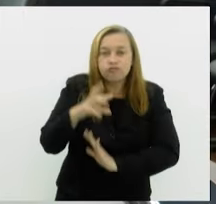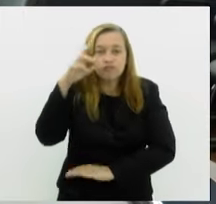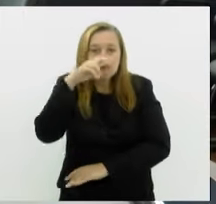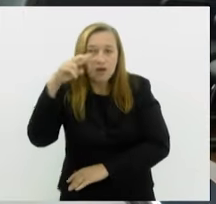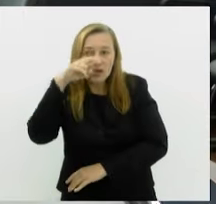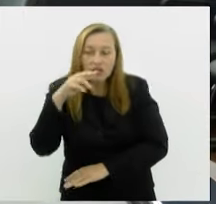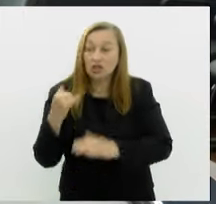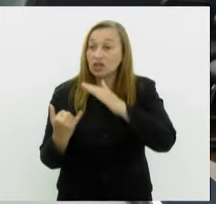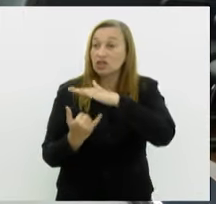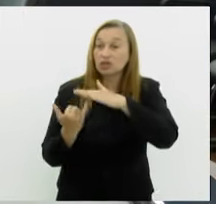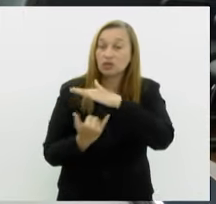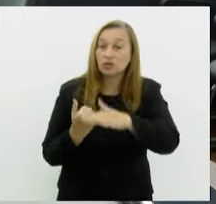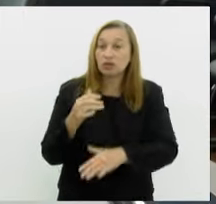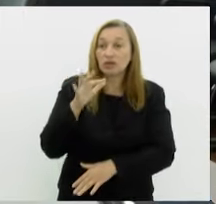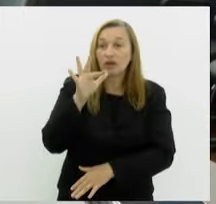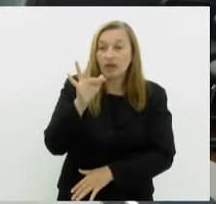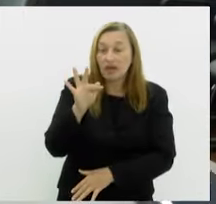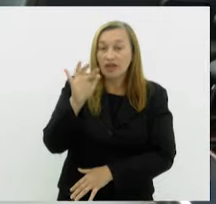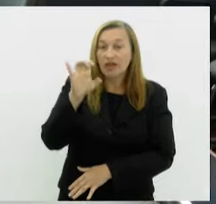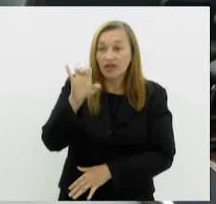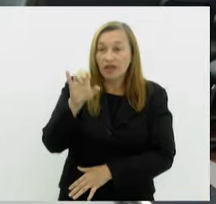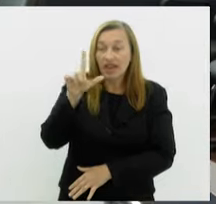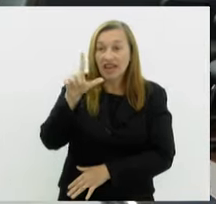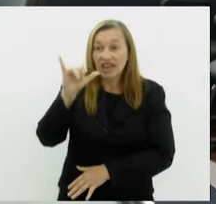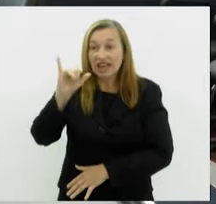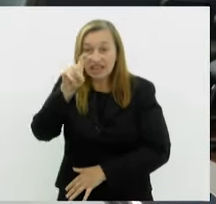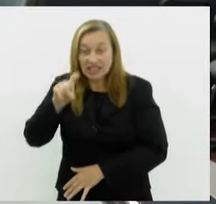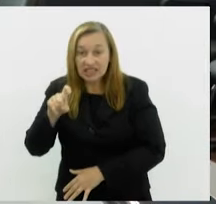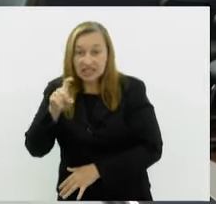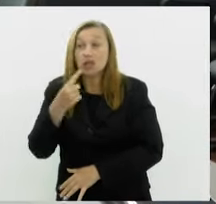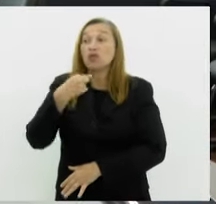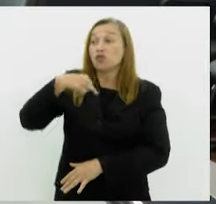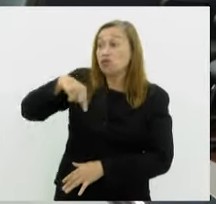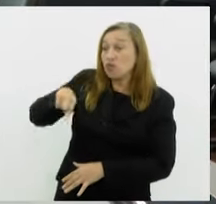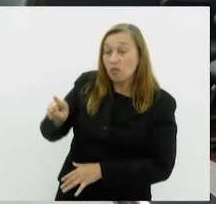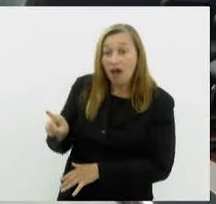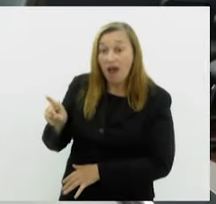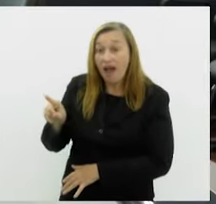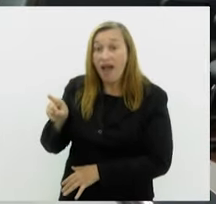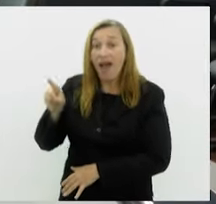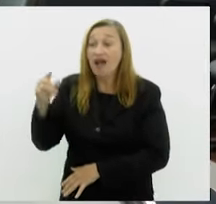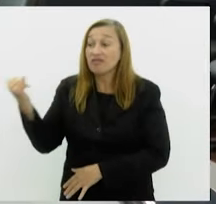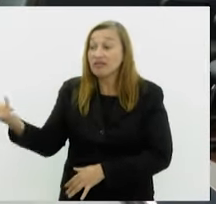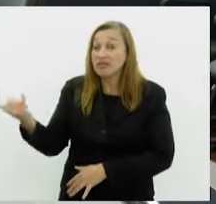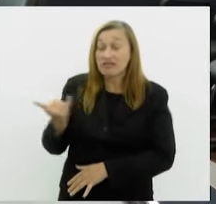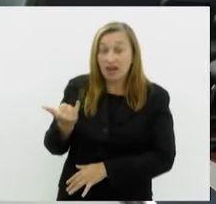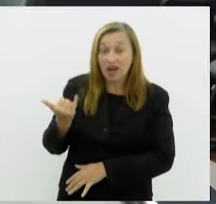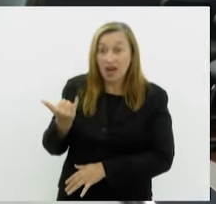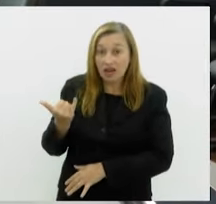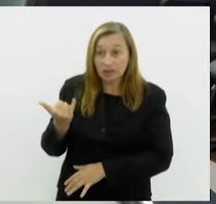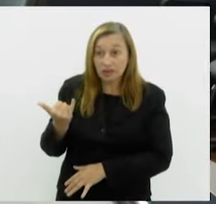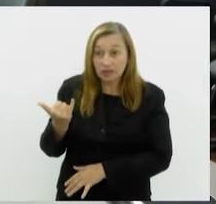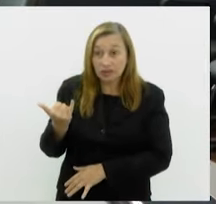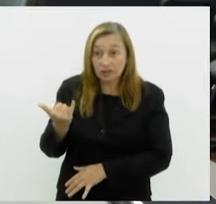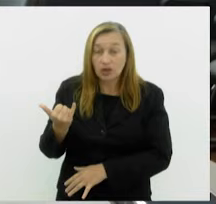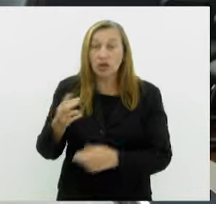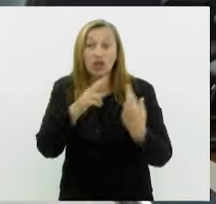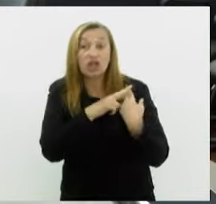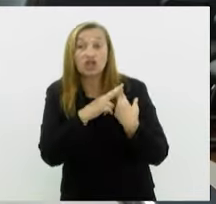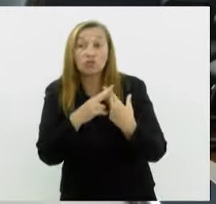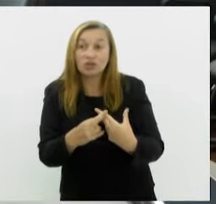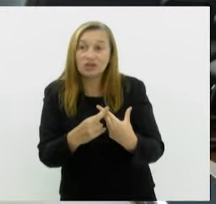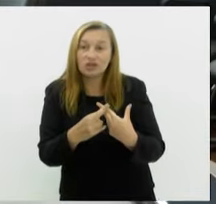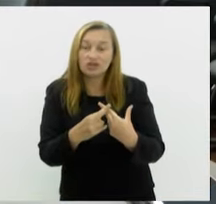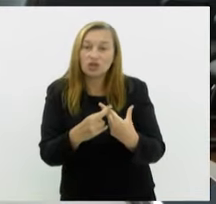Pacheco. Então, fomos ao Instituto Félix Pacheco e lá fomos informados pelos responsáveis